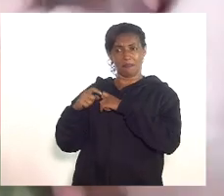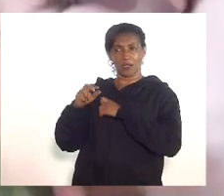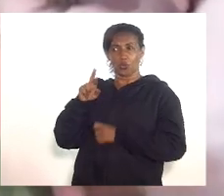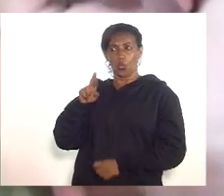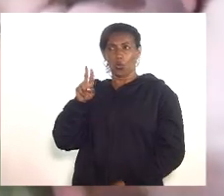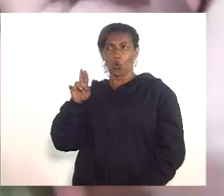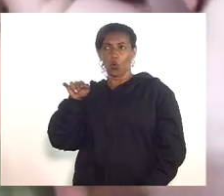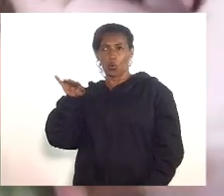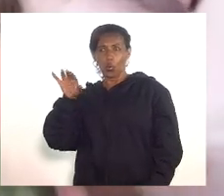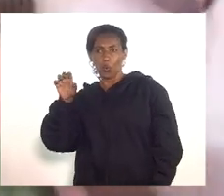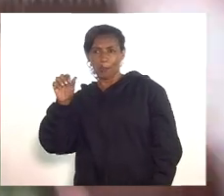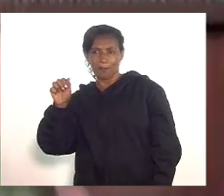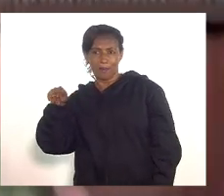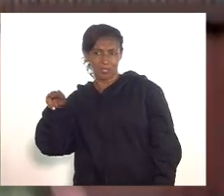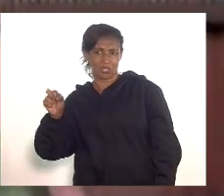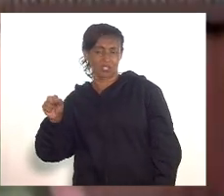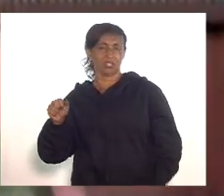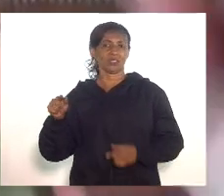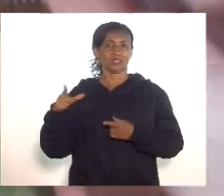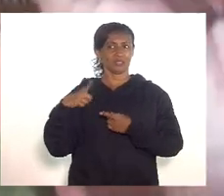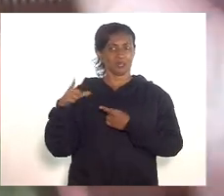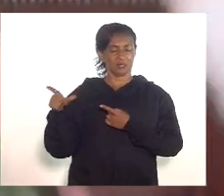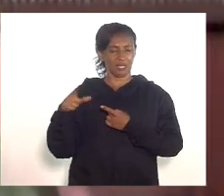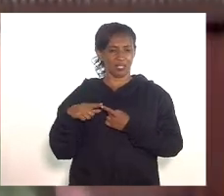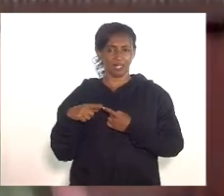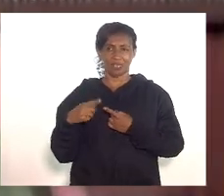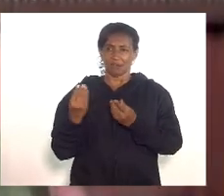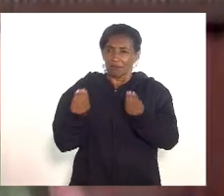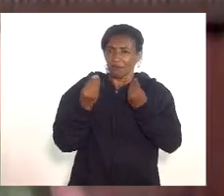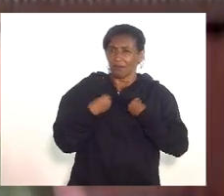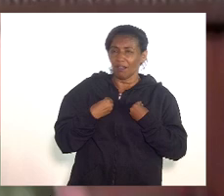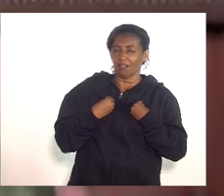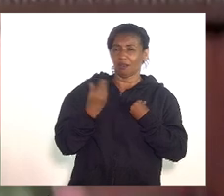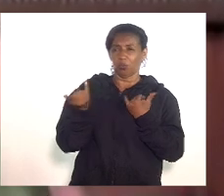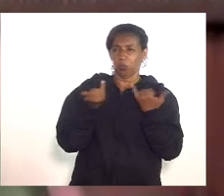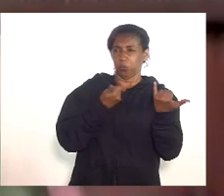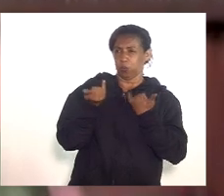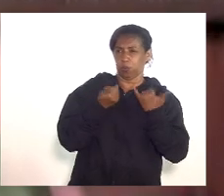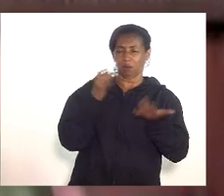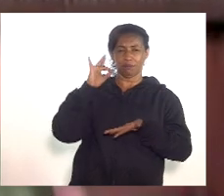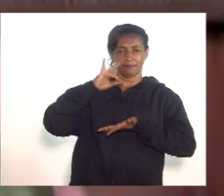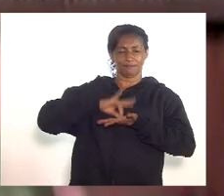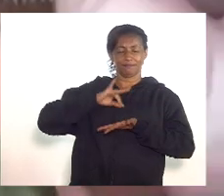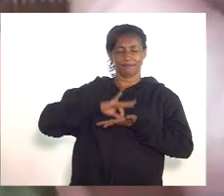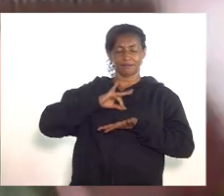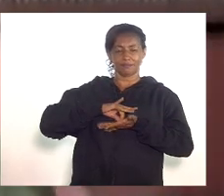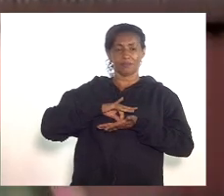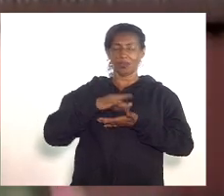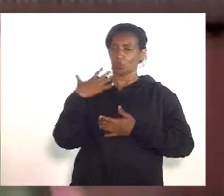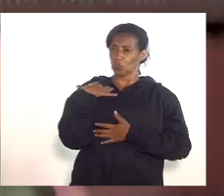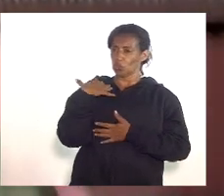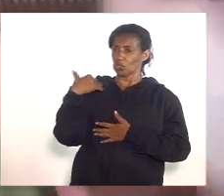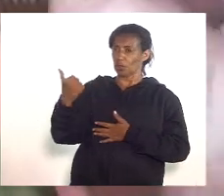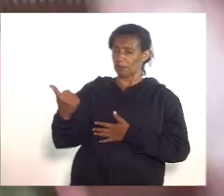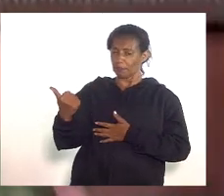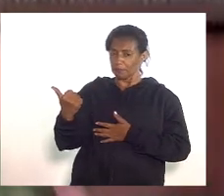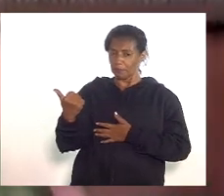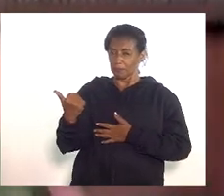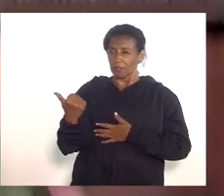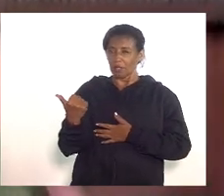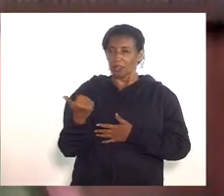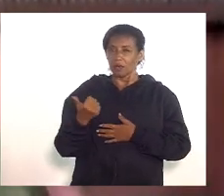Bontempo sempre nos trazendo a essa realidade nos chamando a